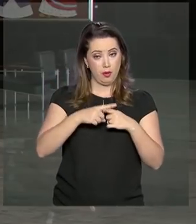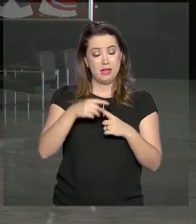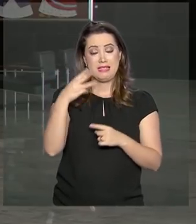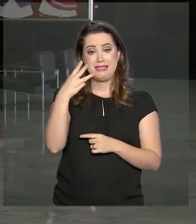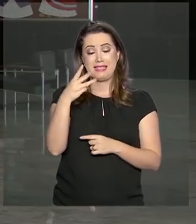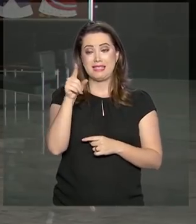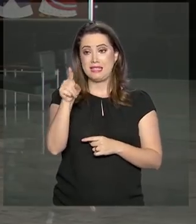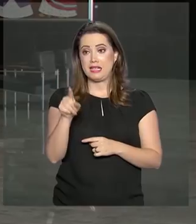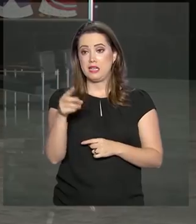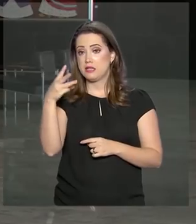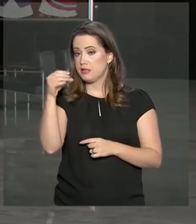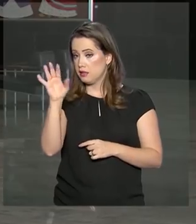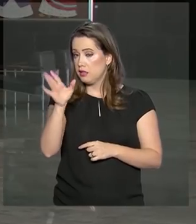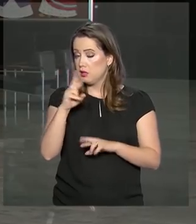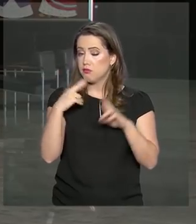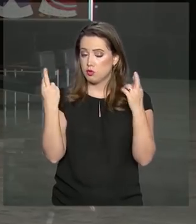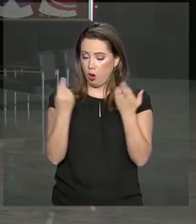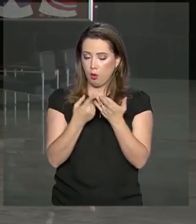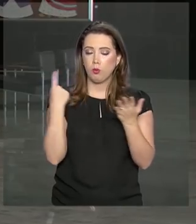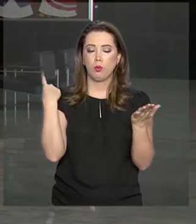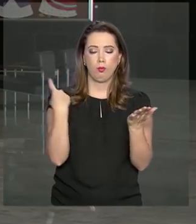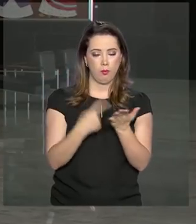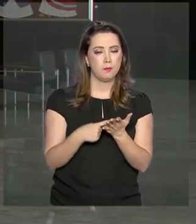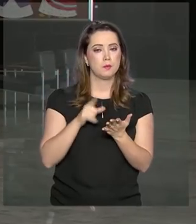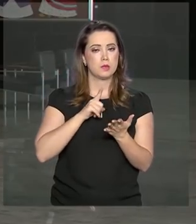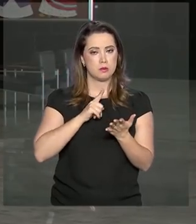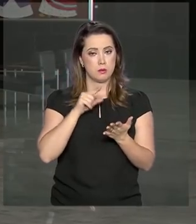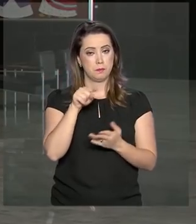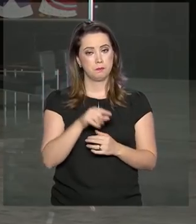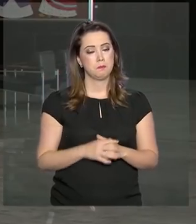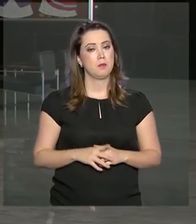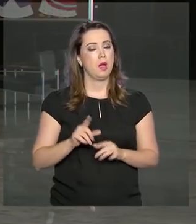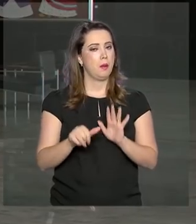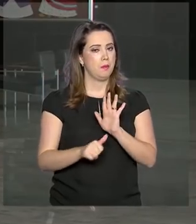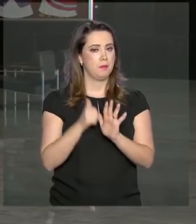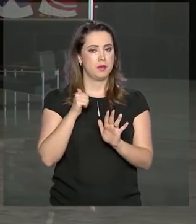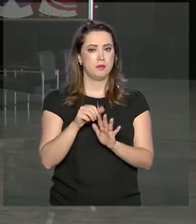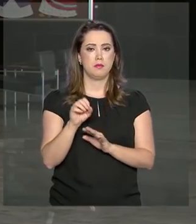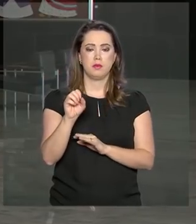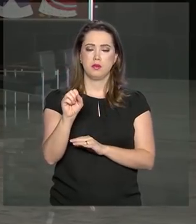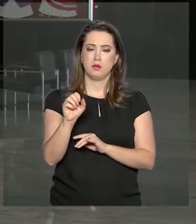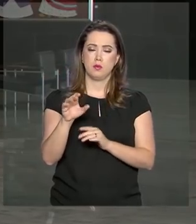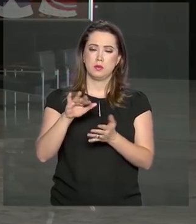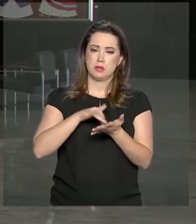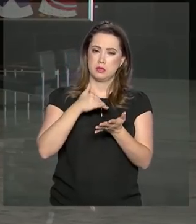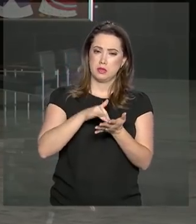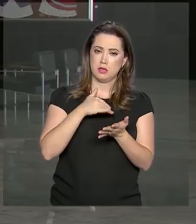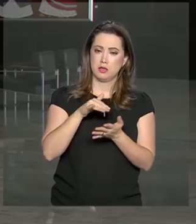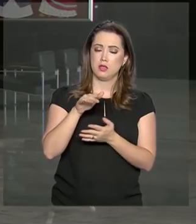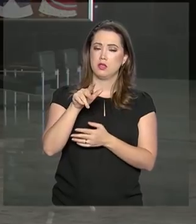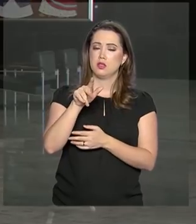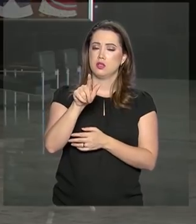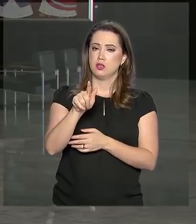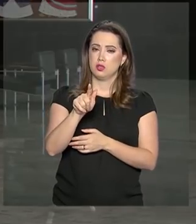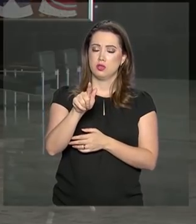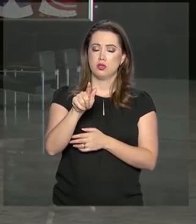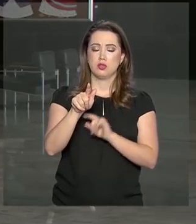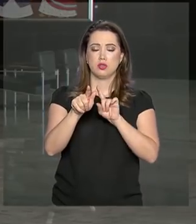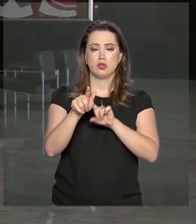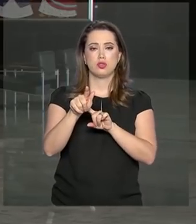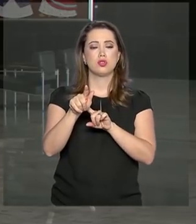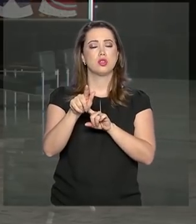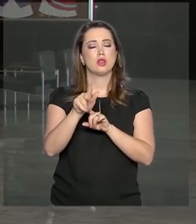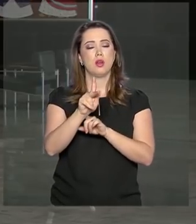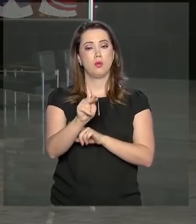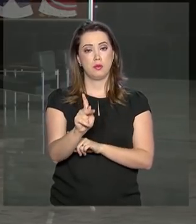agendadas, a primeira com o ministro-chefe da Secretaria-Geral da Presidência, Floriano Peixoto. Depois, Bolsonaro recebe o